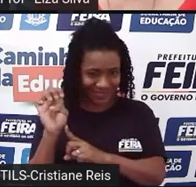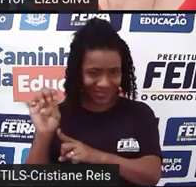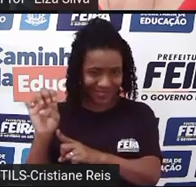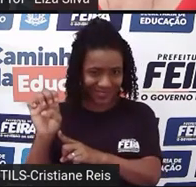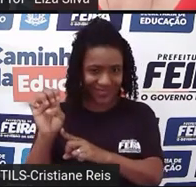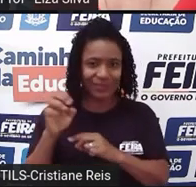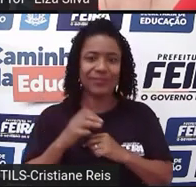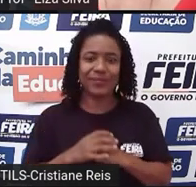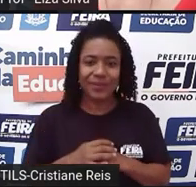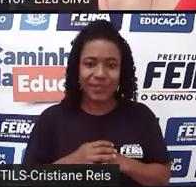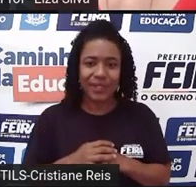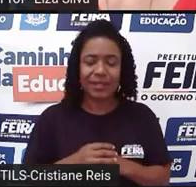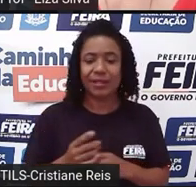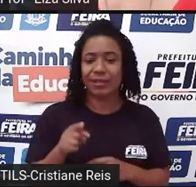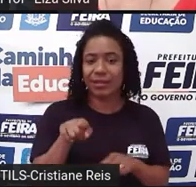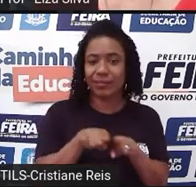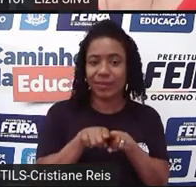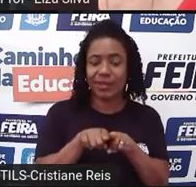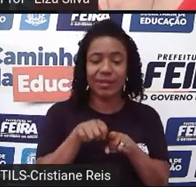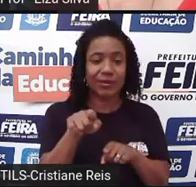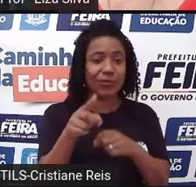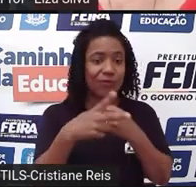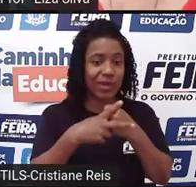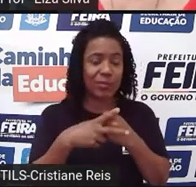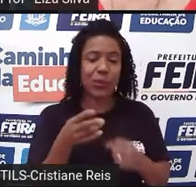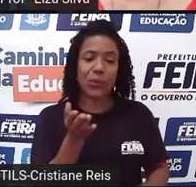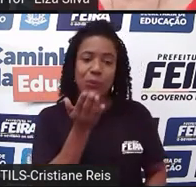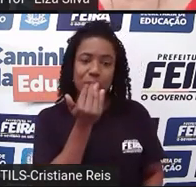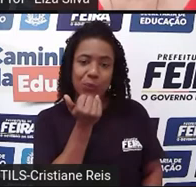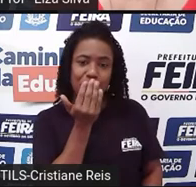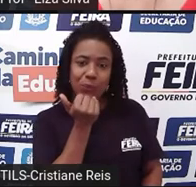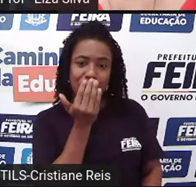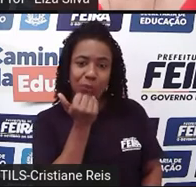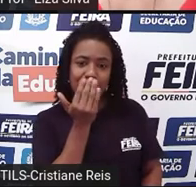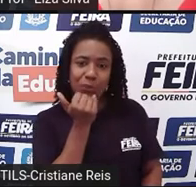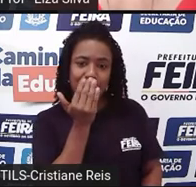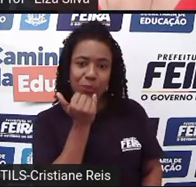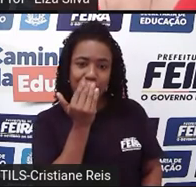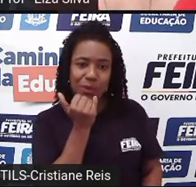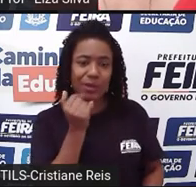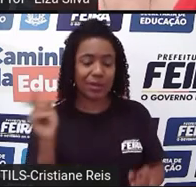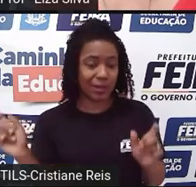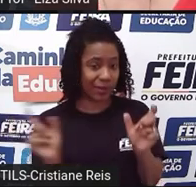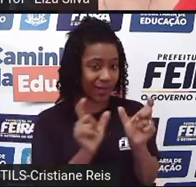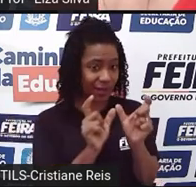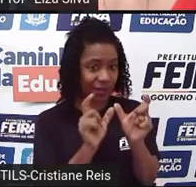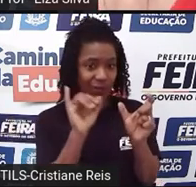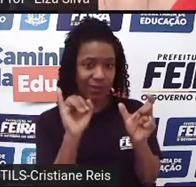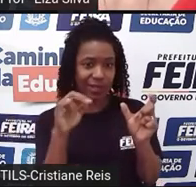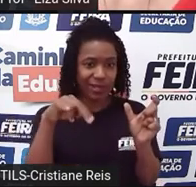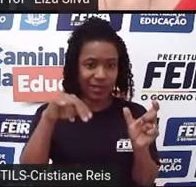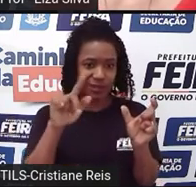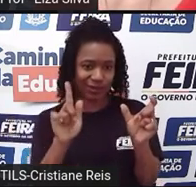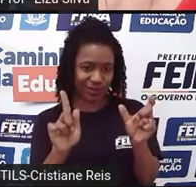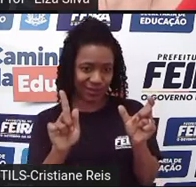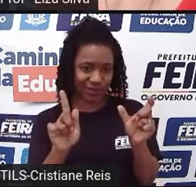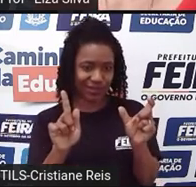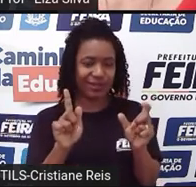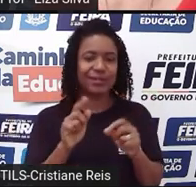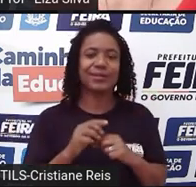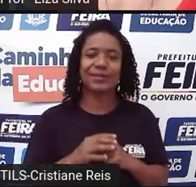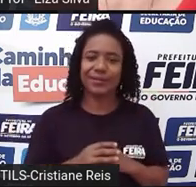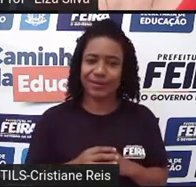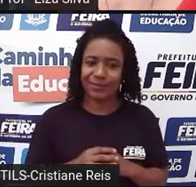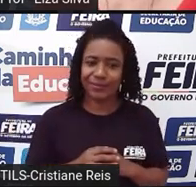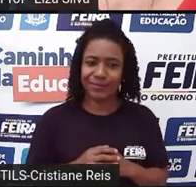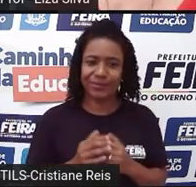It comer somado com ING ING e o complemento Juliet